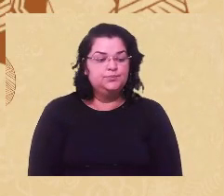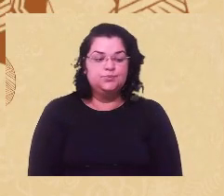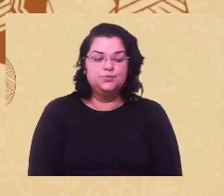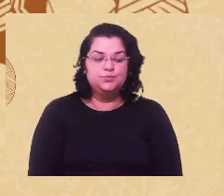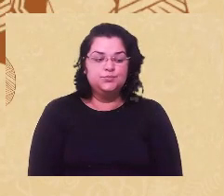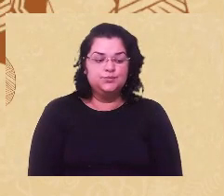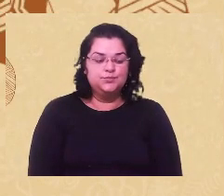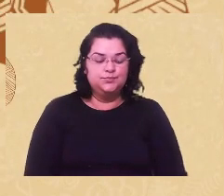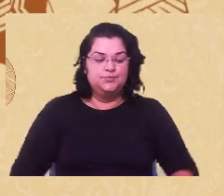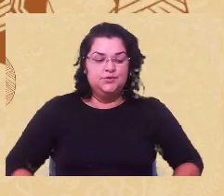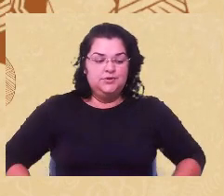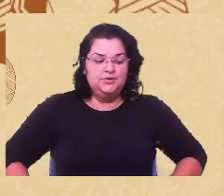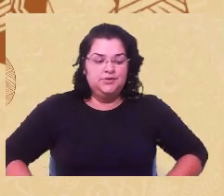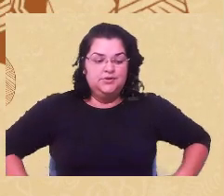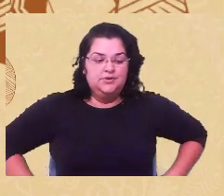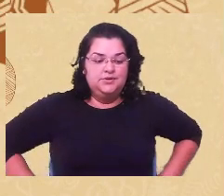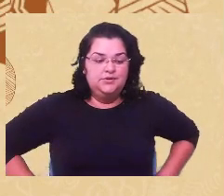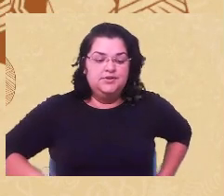Vocês veem?